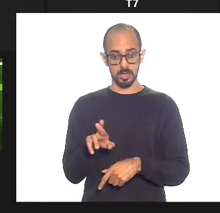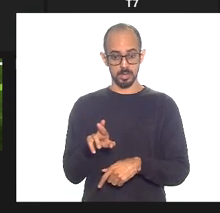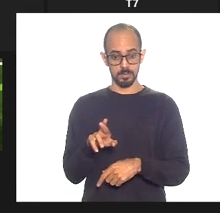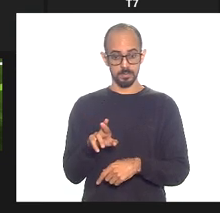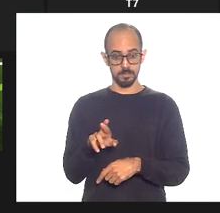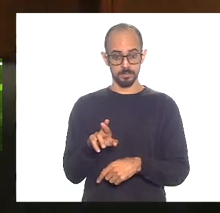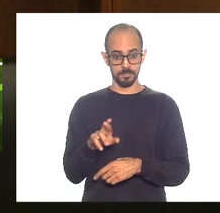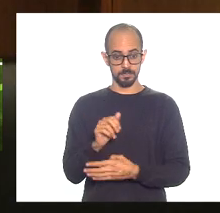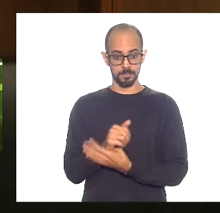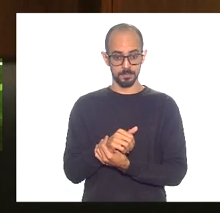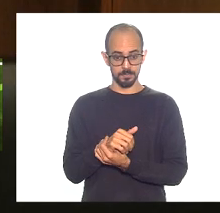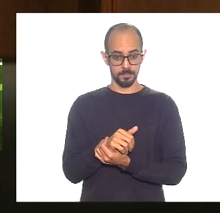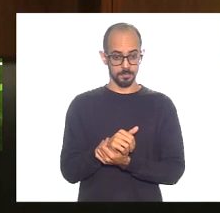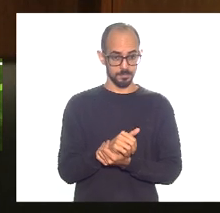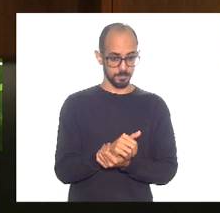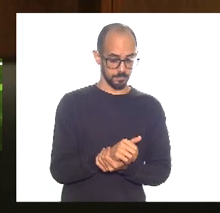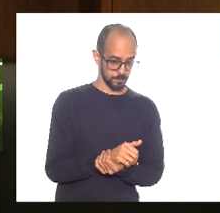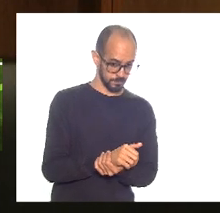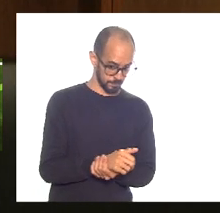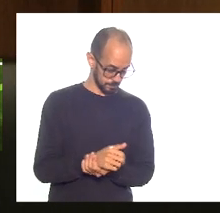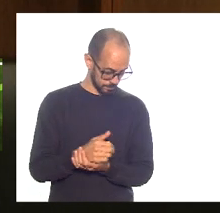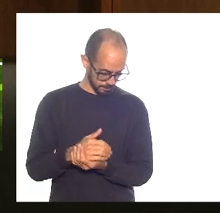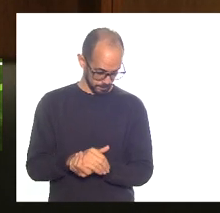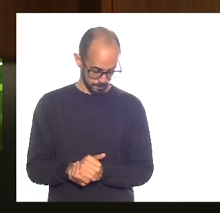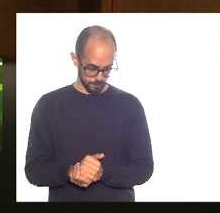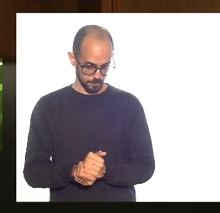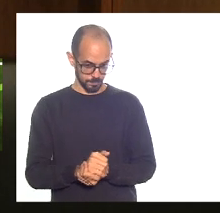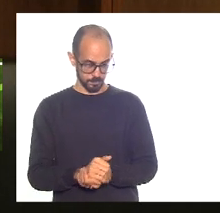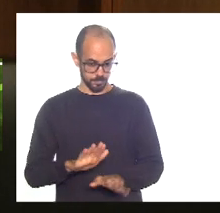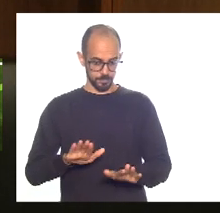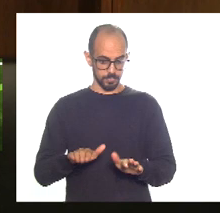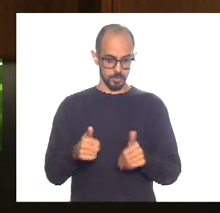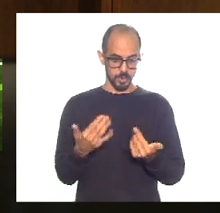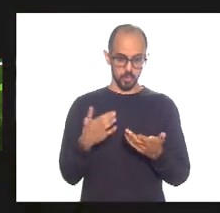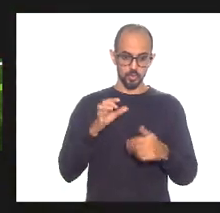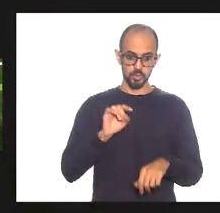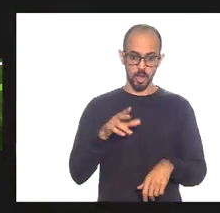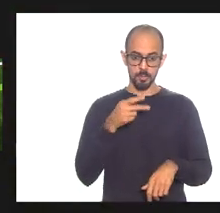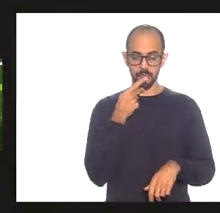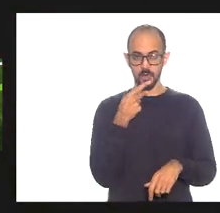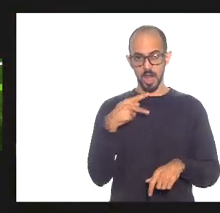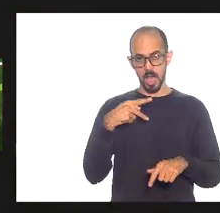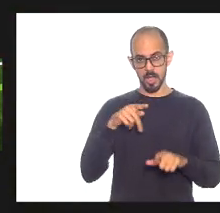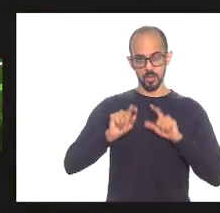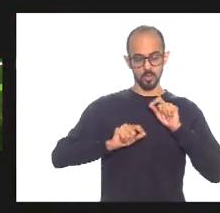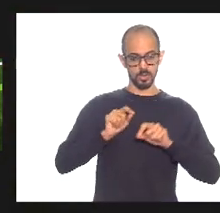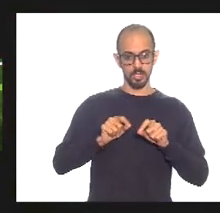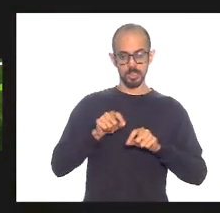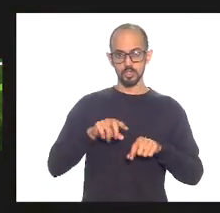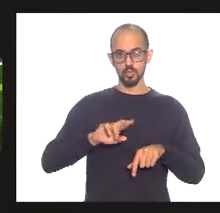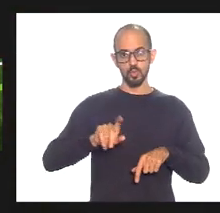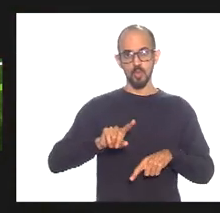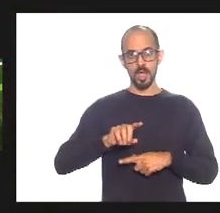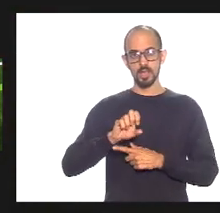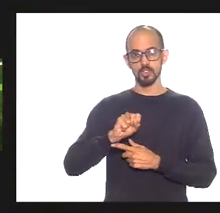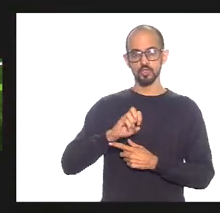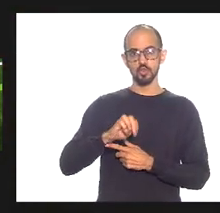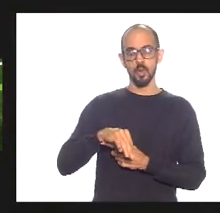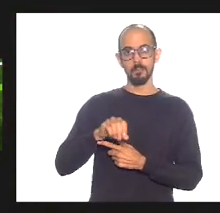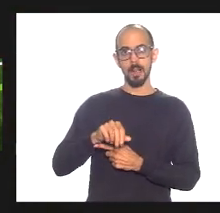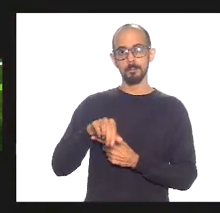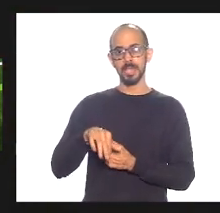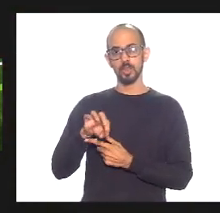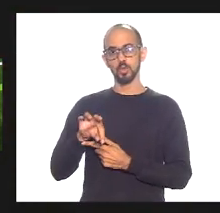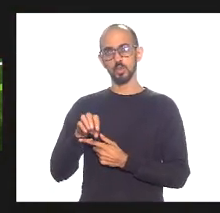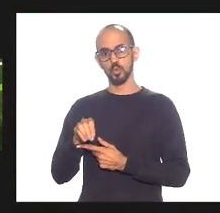Marcelo seu som está aberto continue por favor é só para dizer senhor presidente não é assodamento é necessidade é o